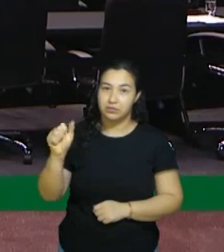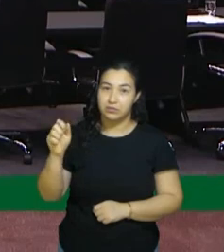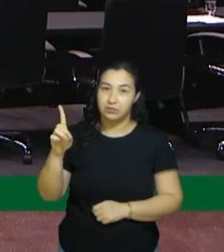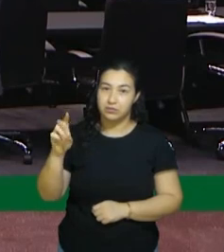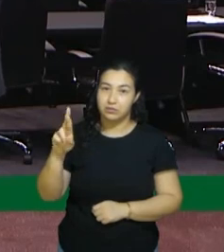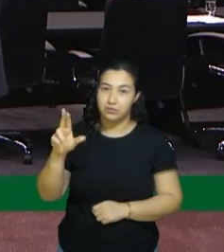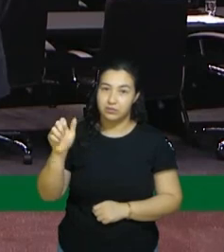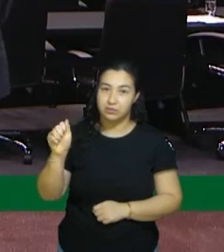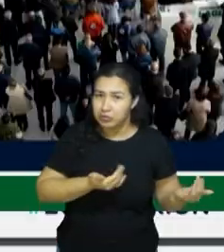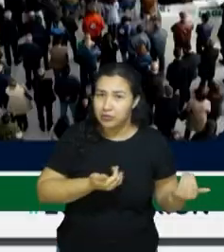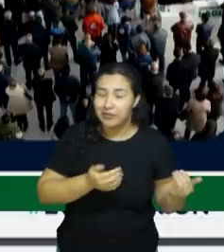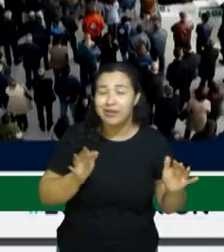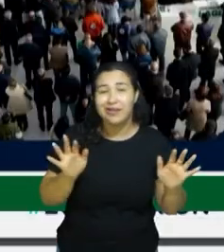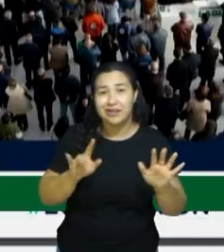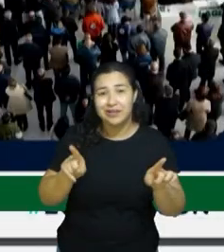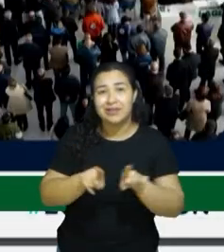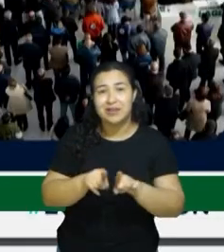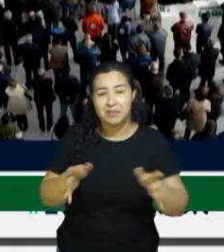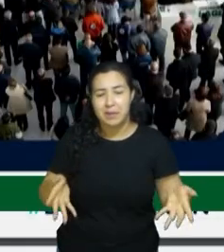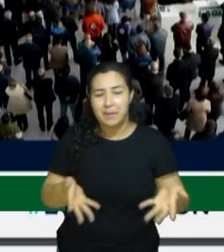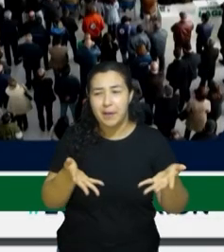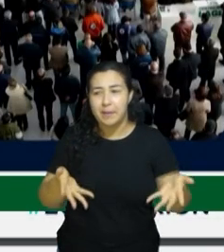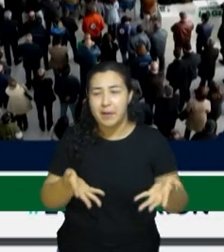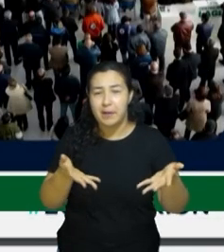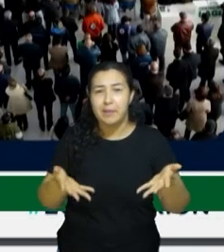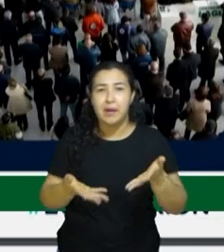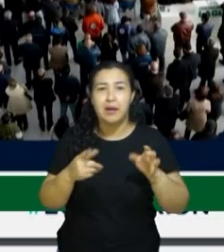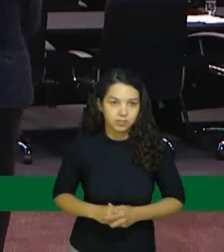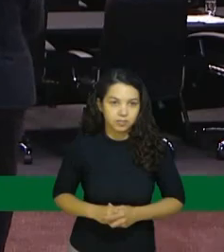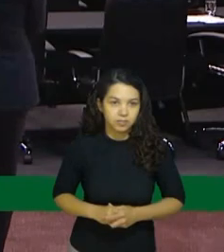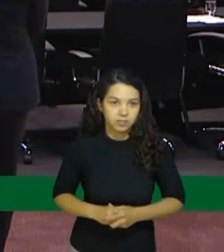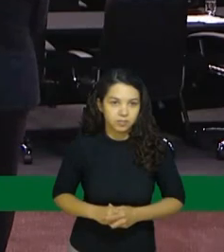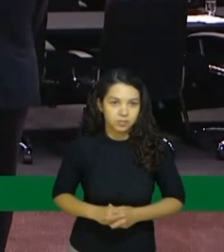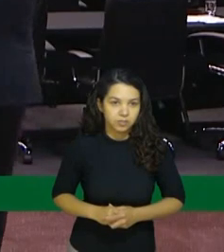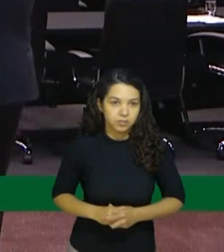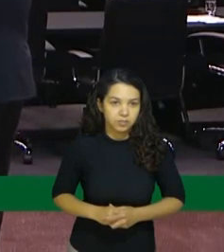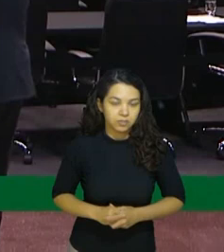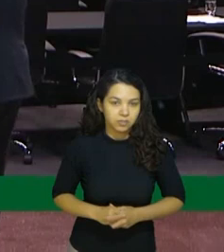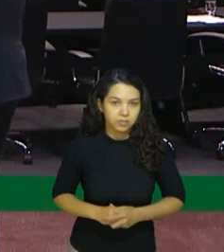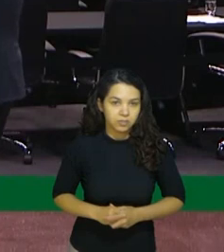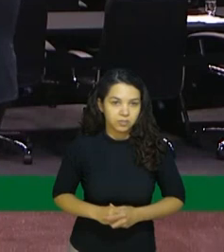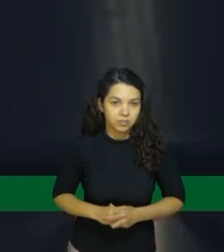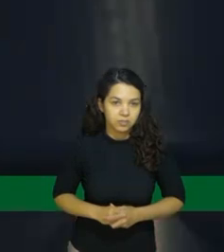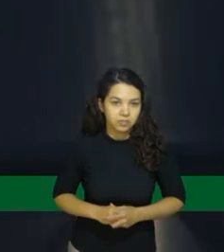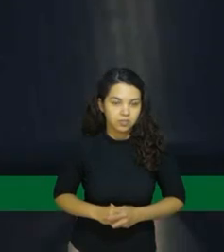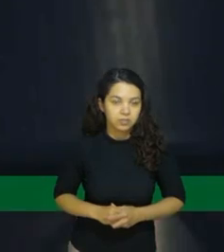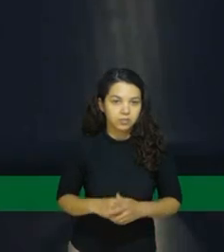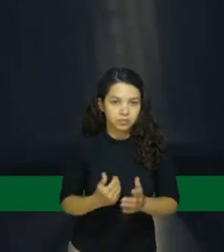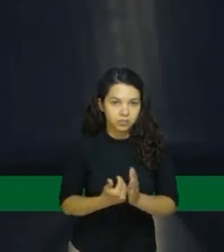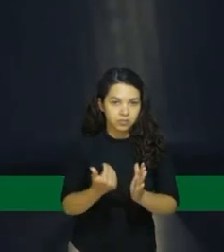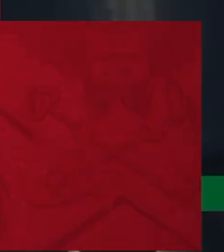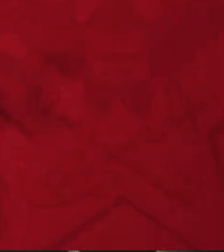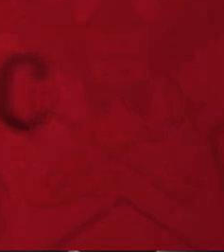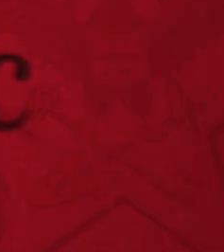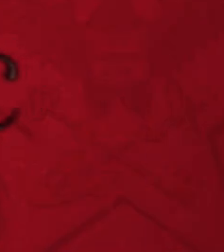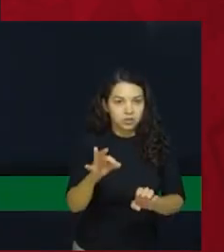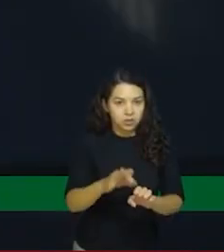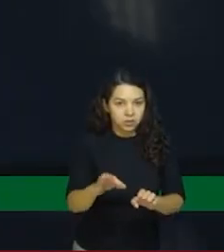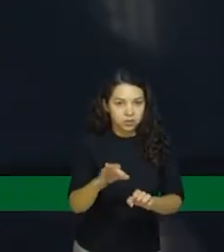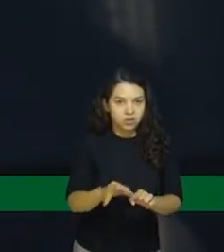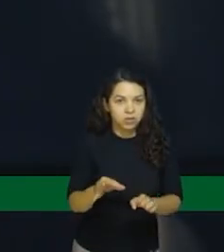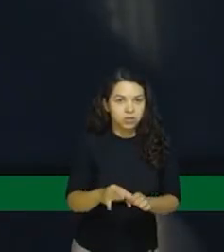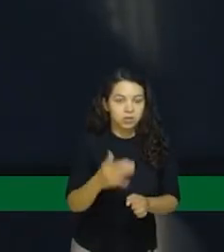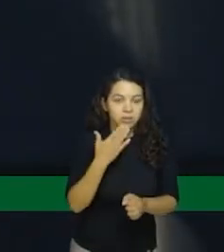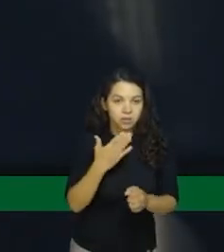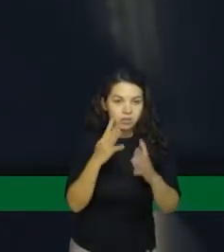investimento em parques tecnológicos na região serrana, já que o setor impacta positivamente na economia do Estado inteiro. Preço